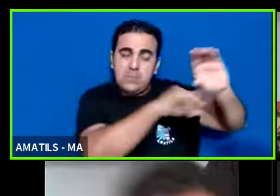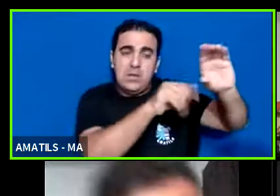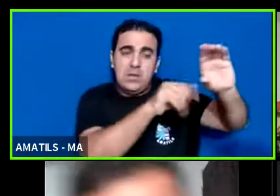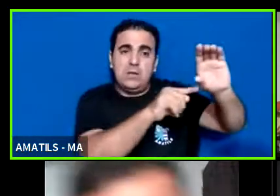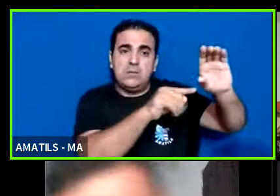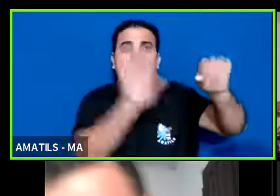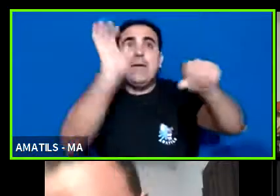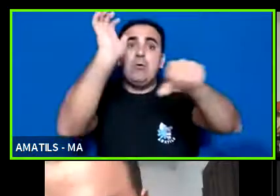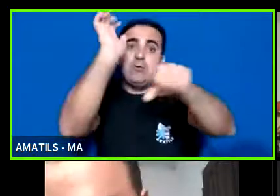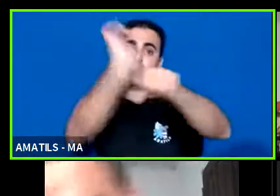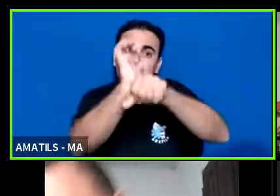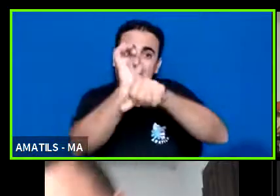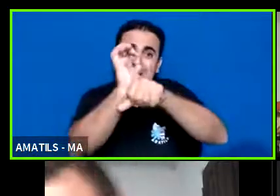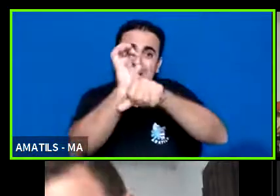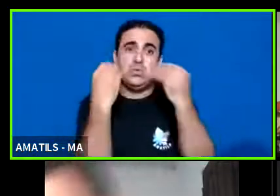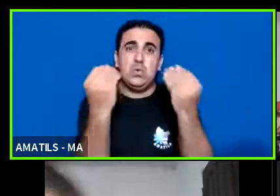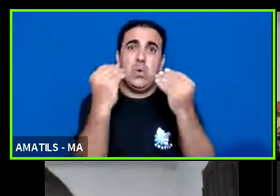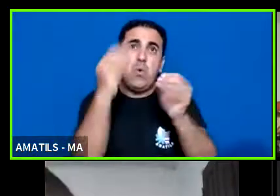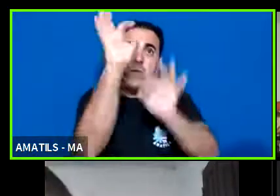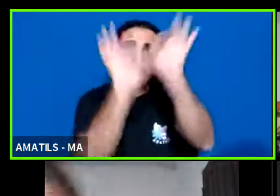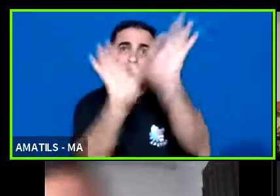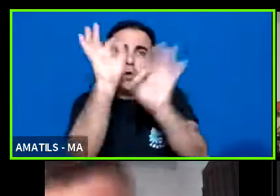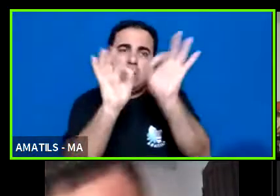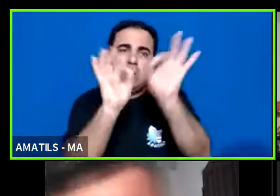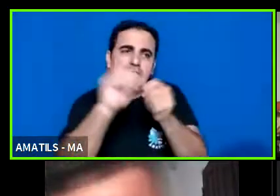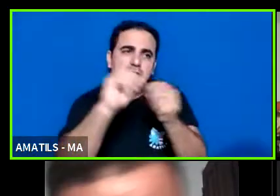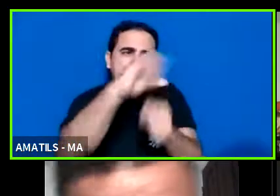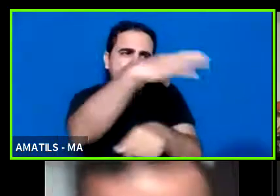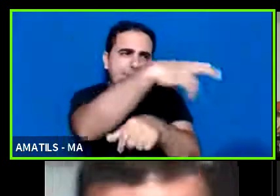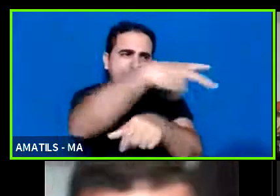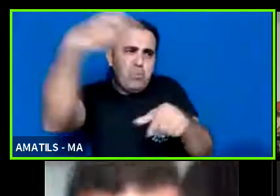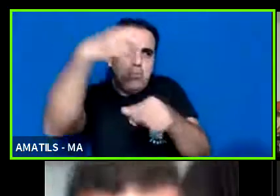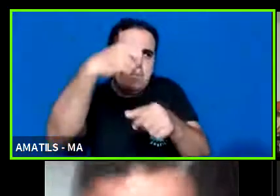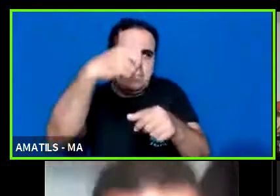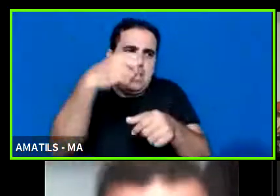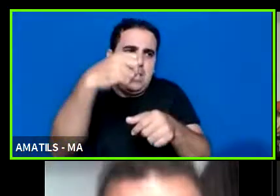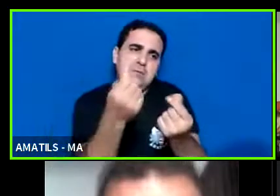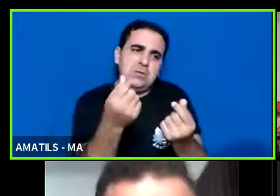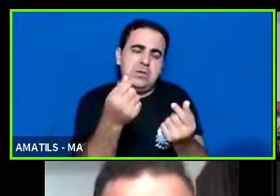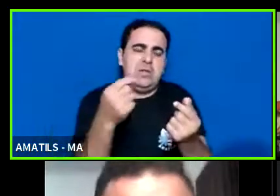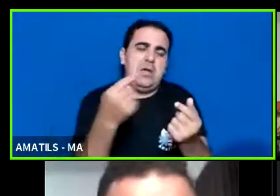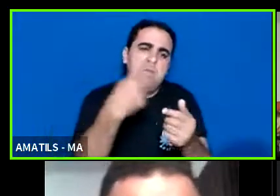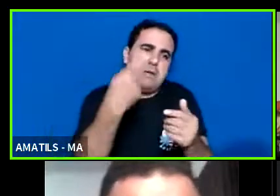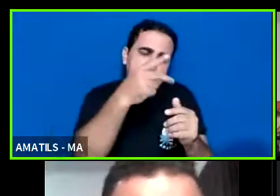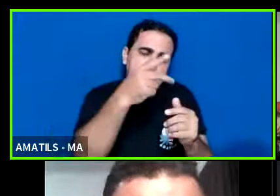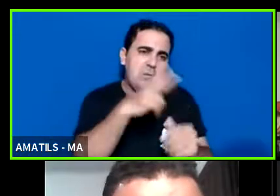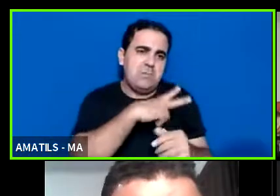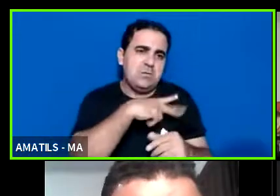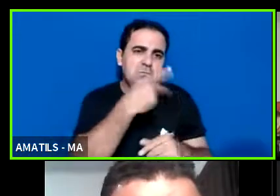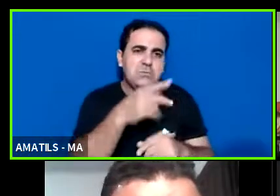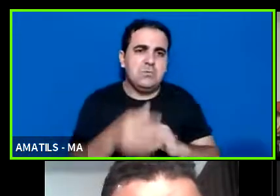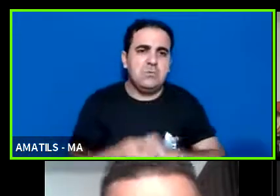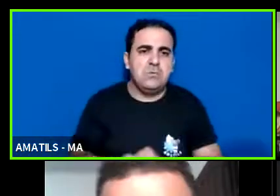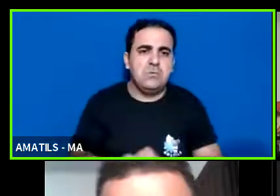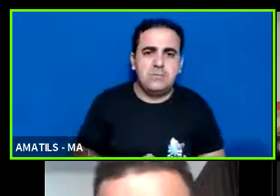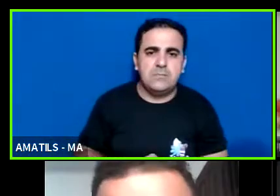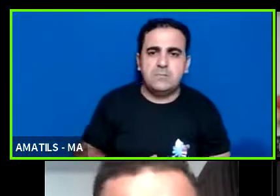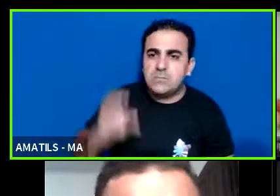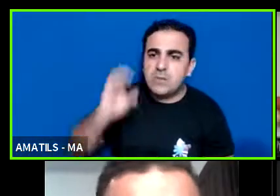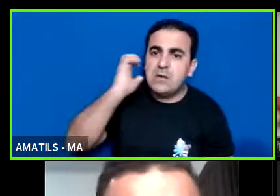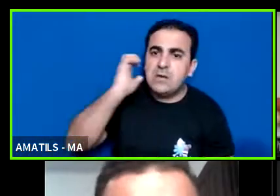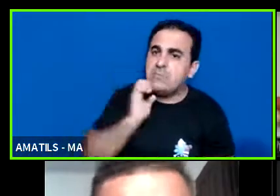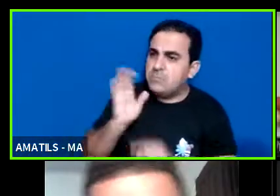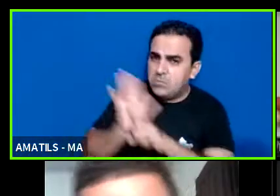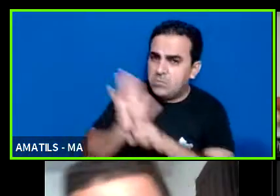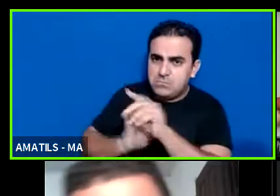preparou para executar o recurso aí já é particularidade de cada um é posso fazer uma pergunta vamos